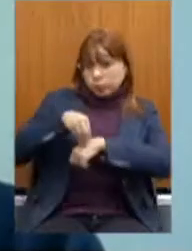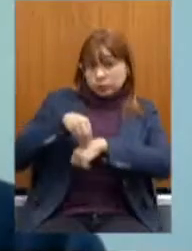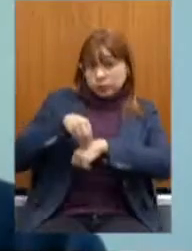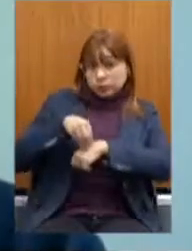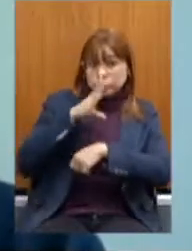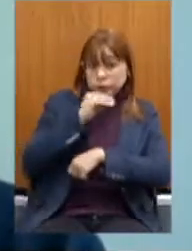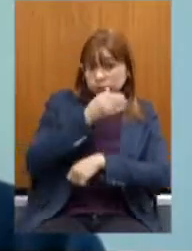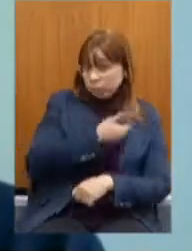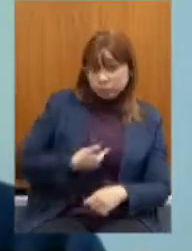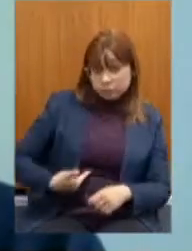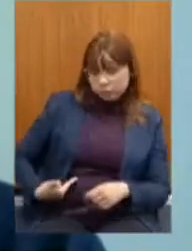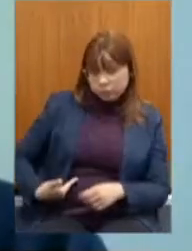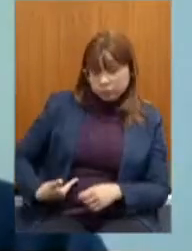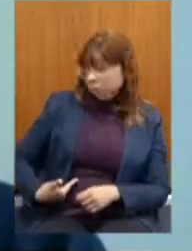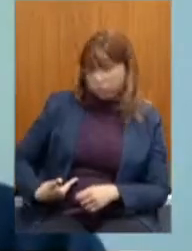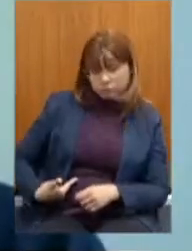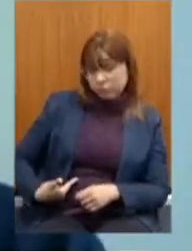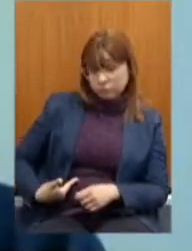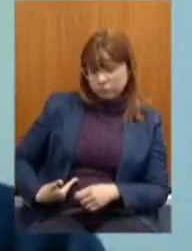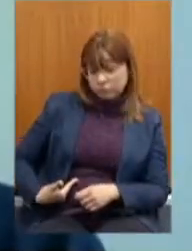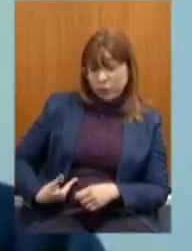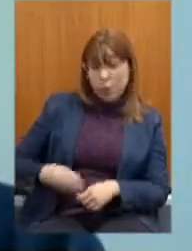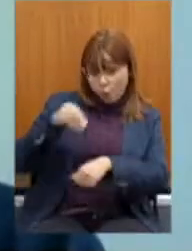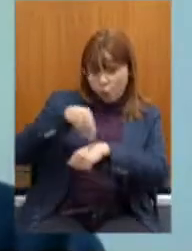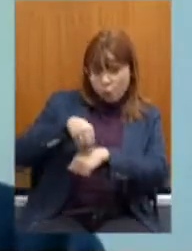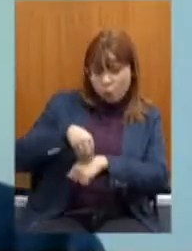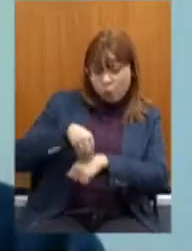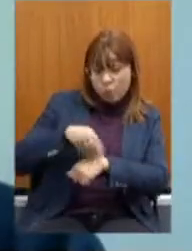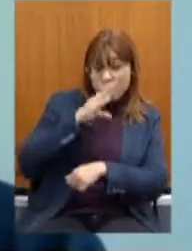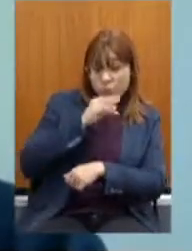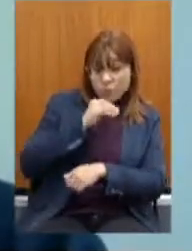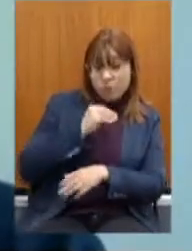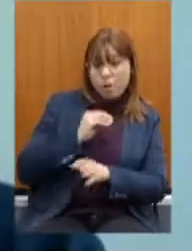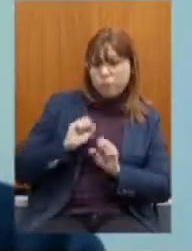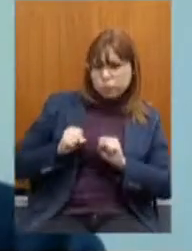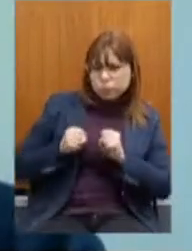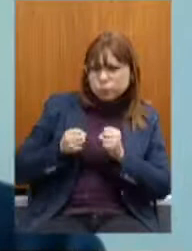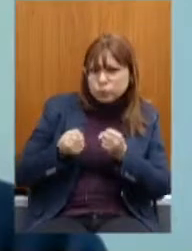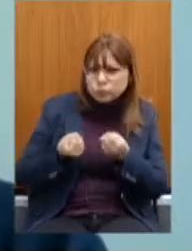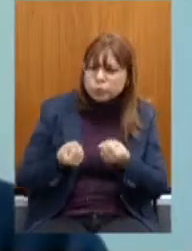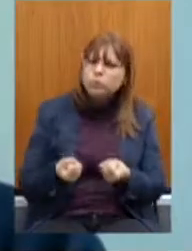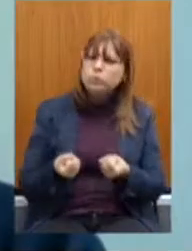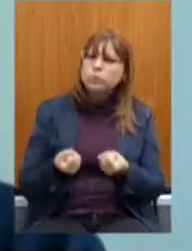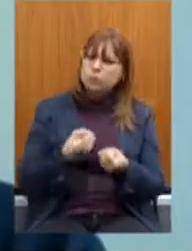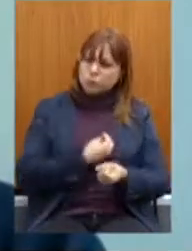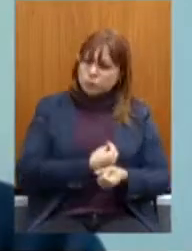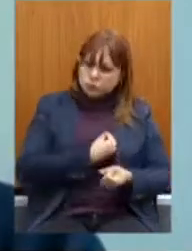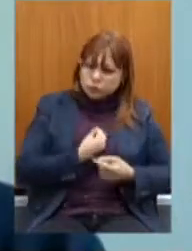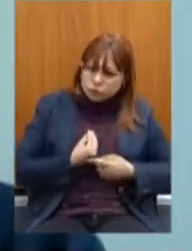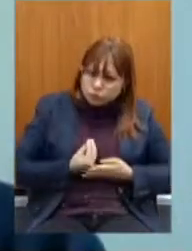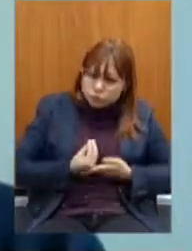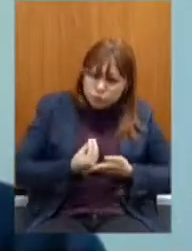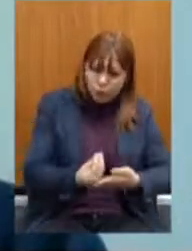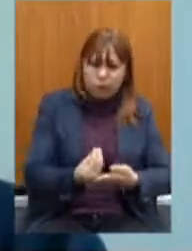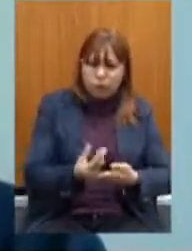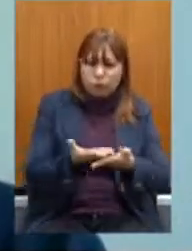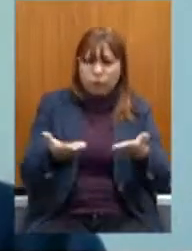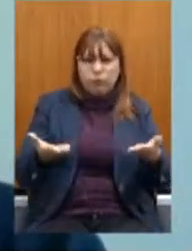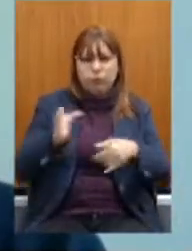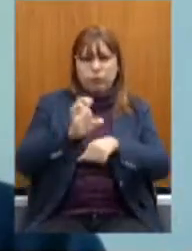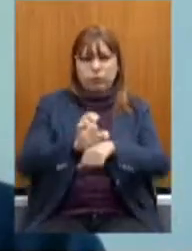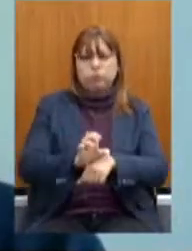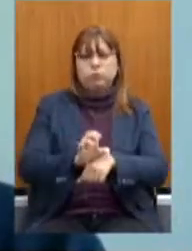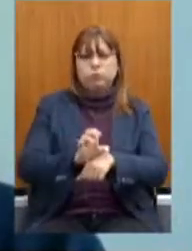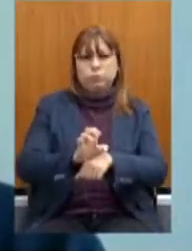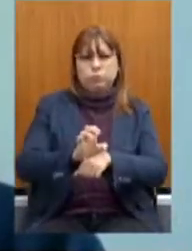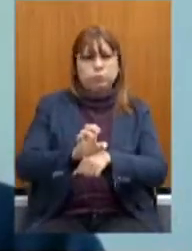Não é culpa Do funcionário Que está aí Dedicando A sua Vida Para o estado Coloca